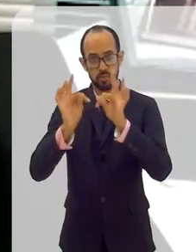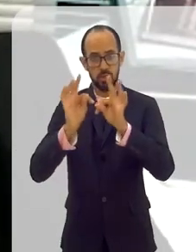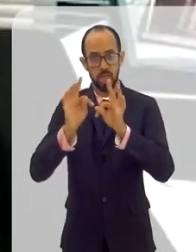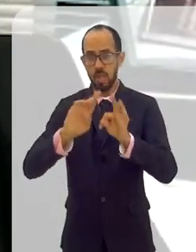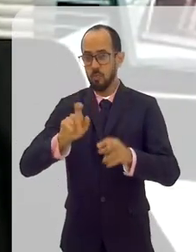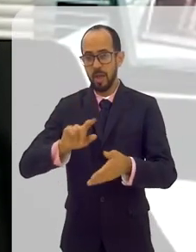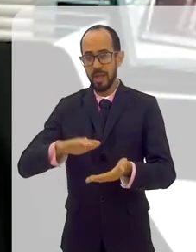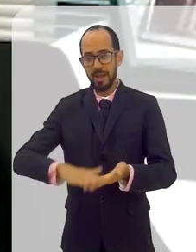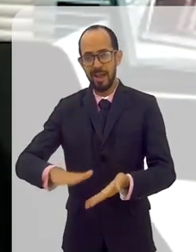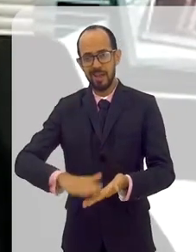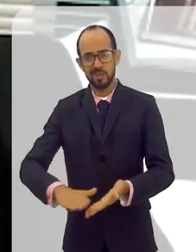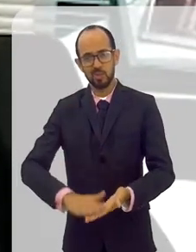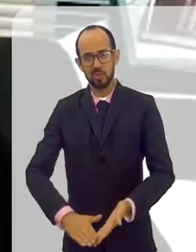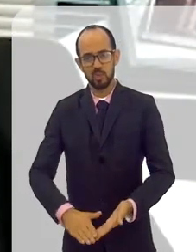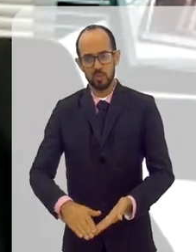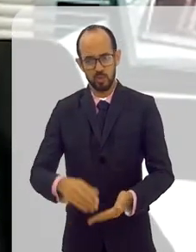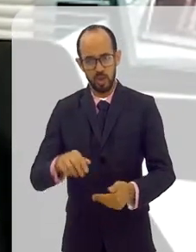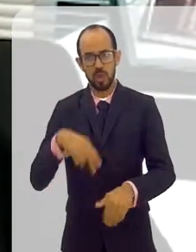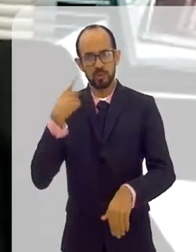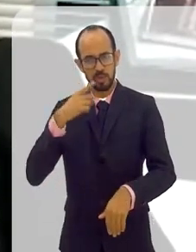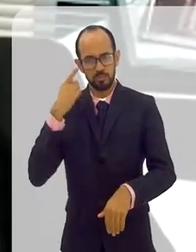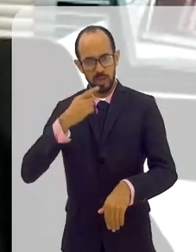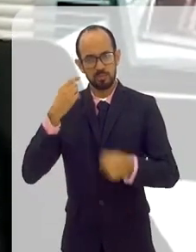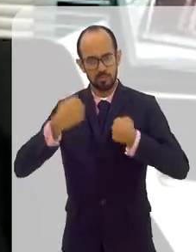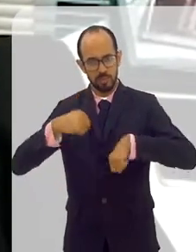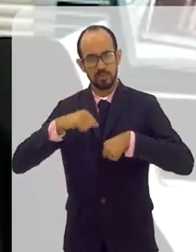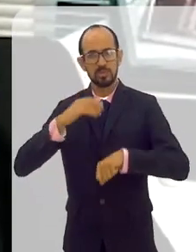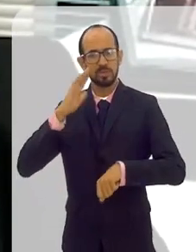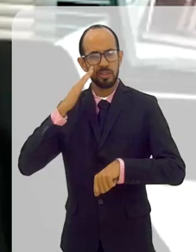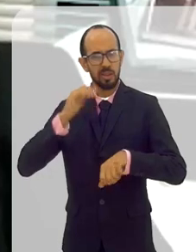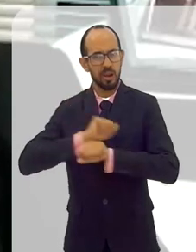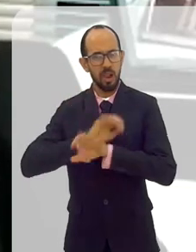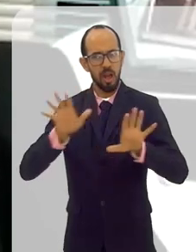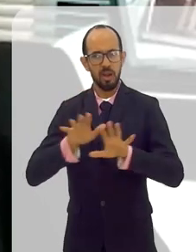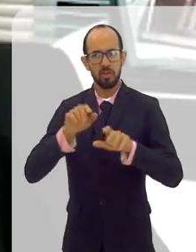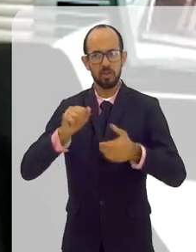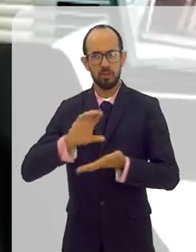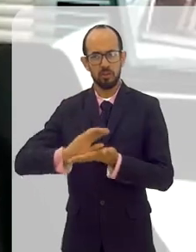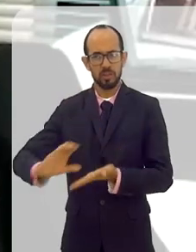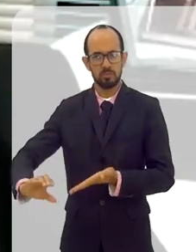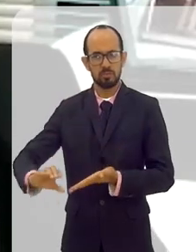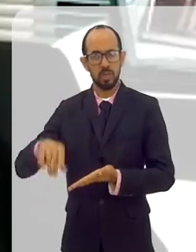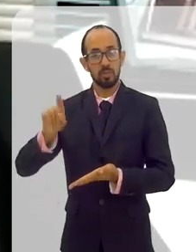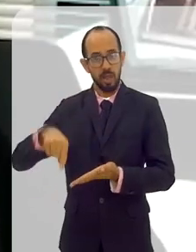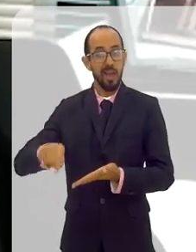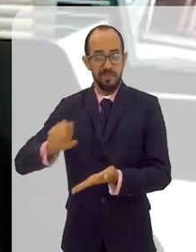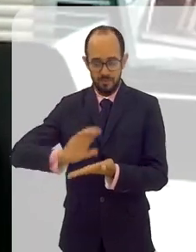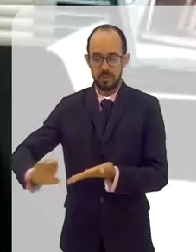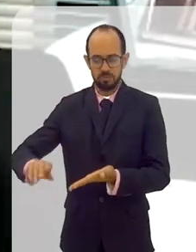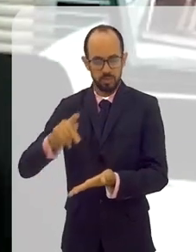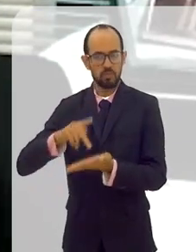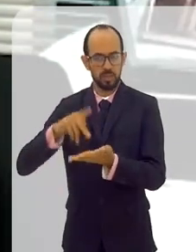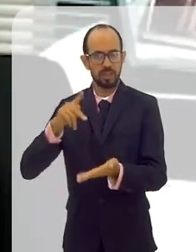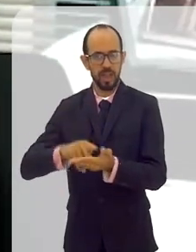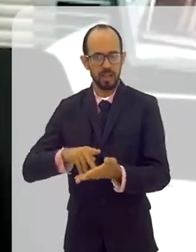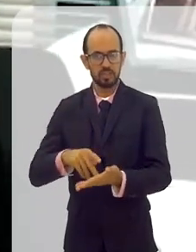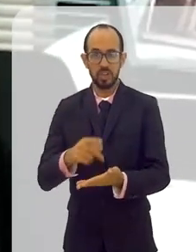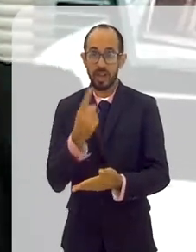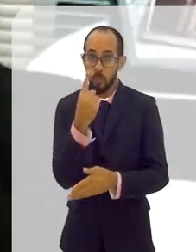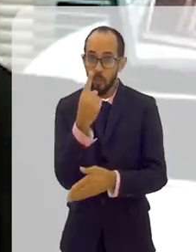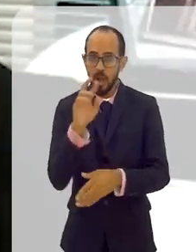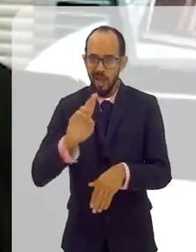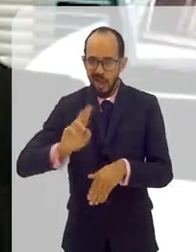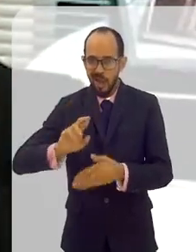não é gasto. Os parlamentares devem entender isso. O investimento em ciência e tecnologia é investimento.